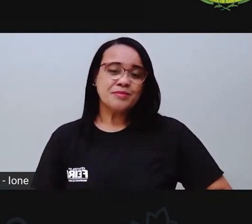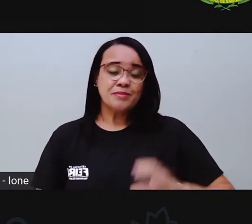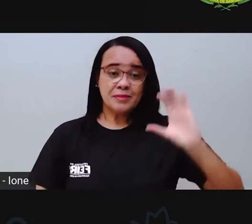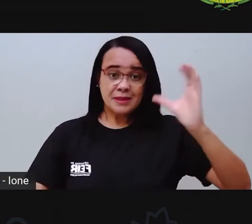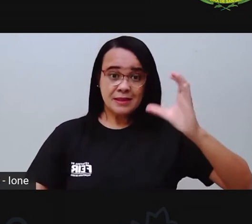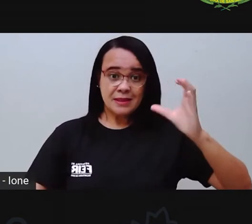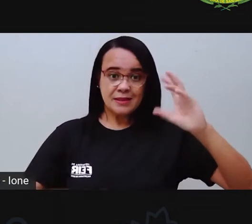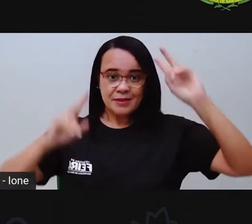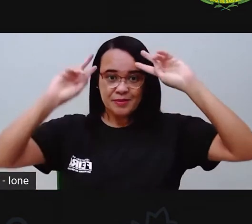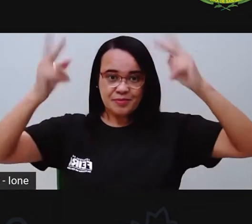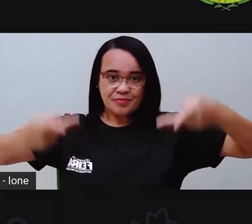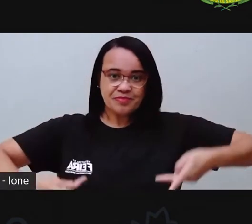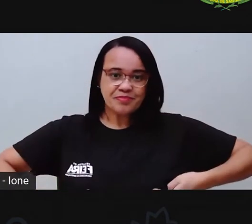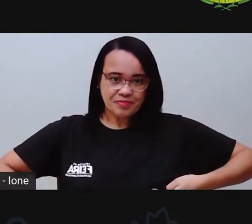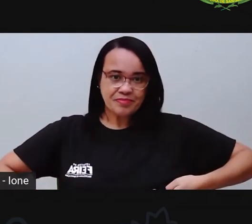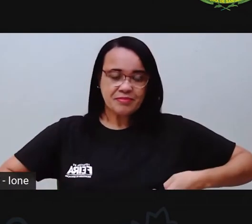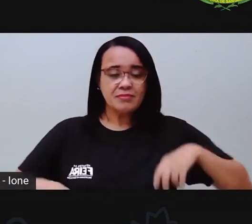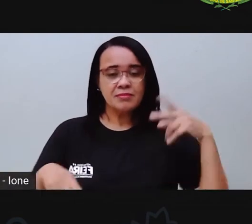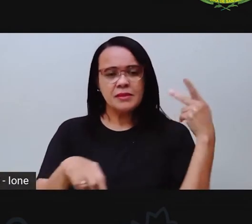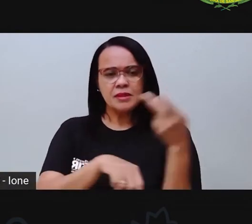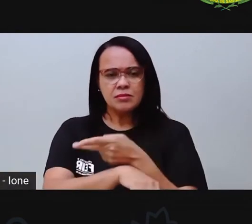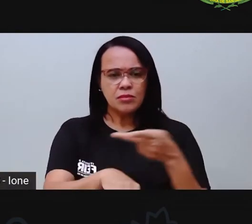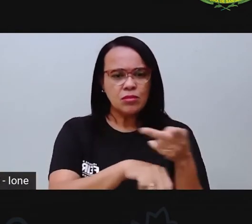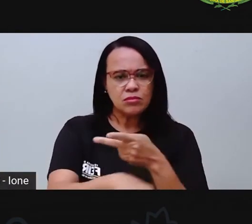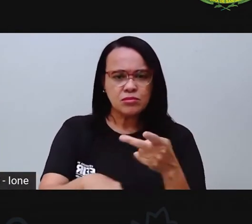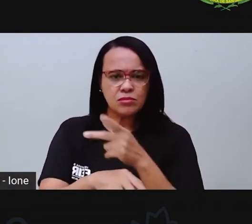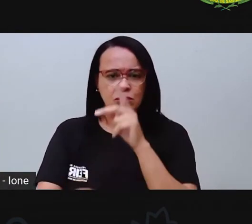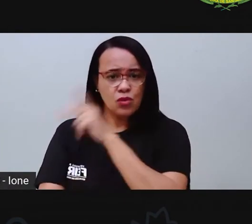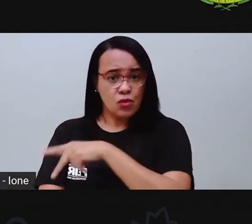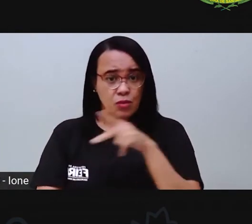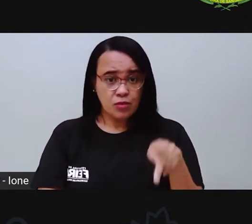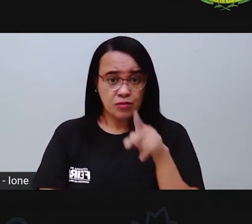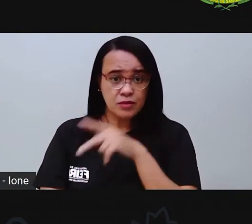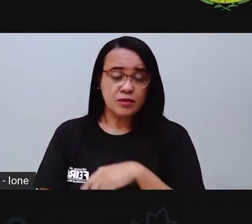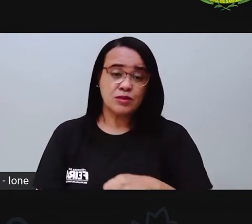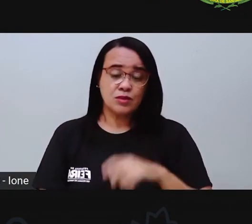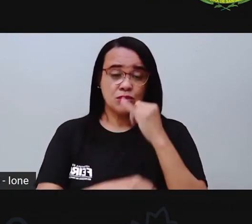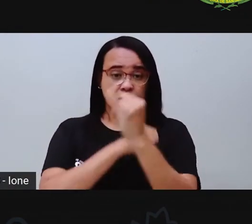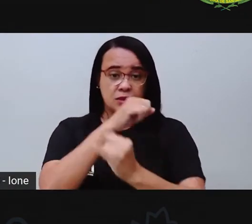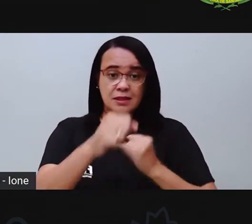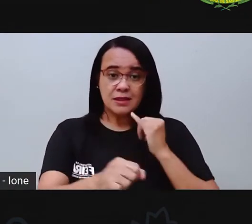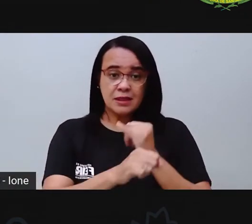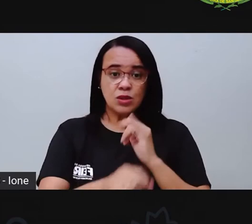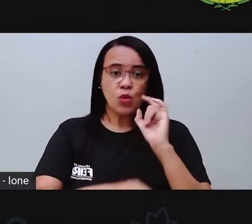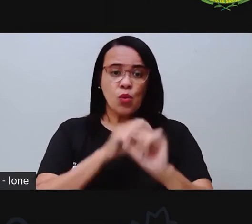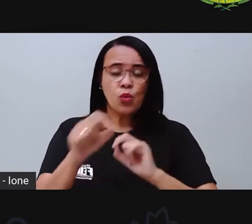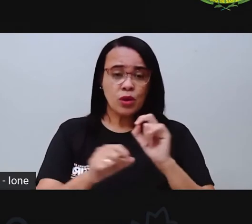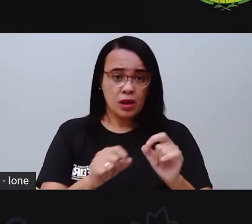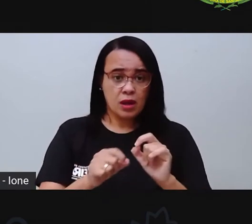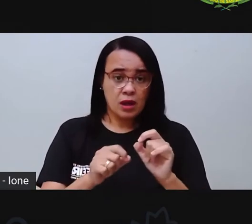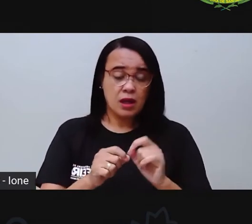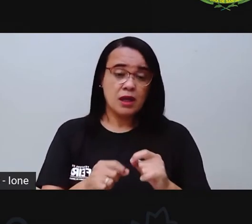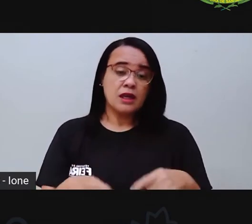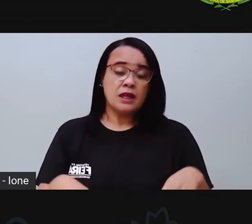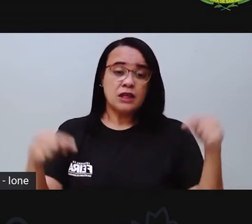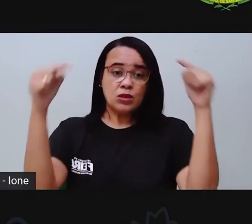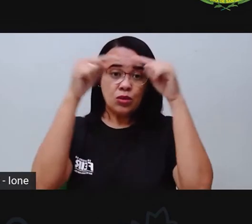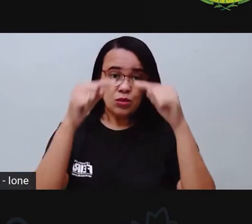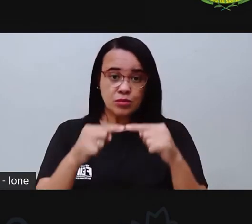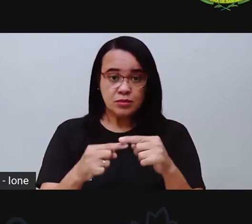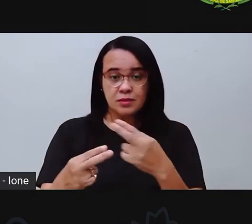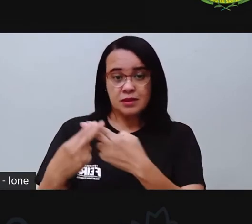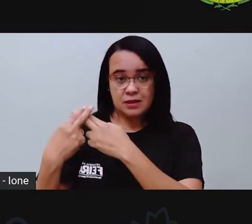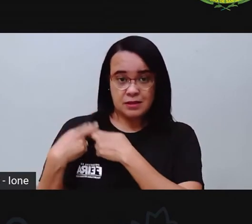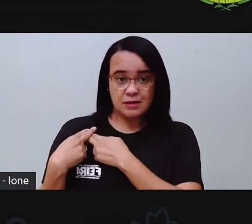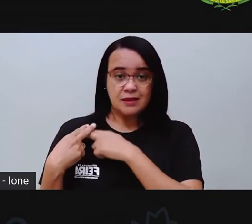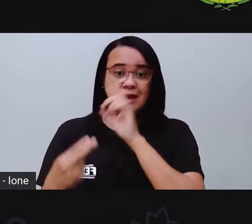foi procurar na internet uma imagem que trouxesse essa ideia, né? De responsabilidade de cada